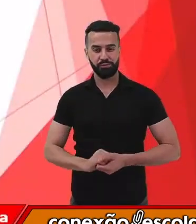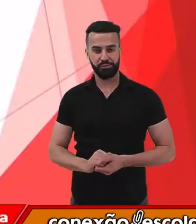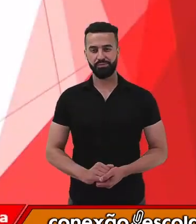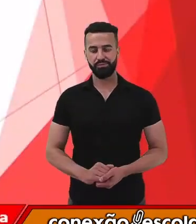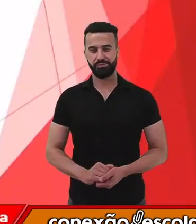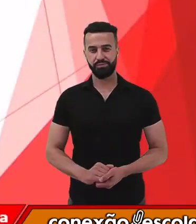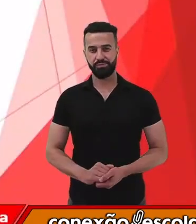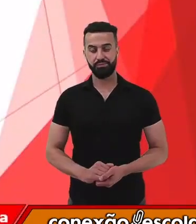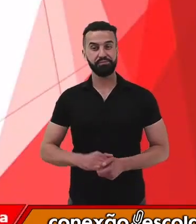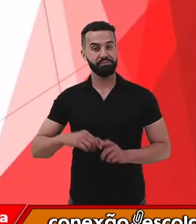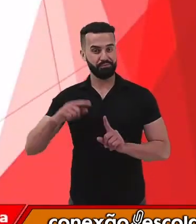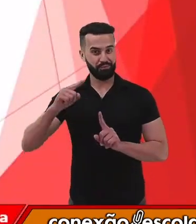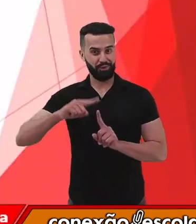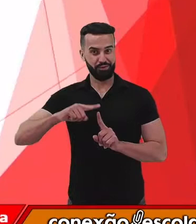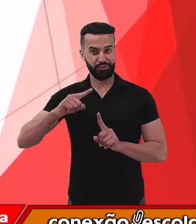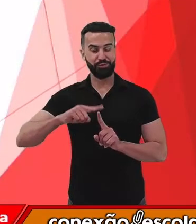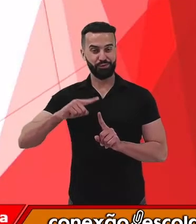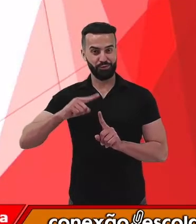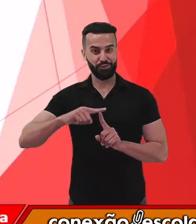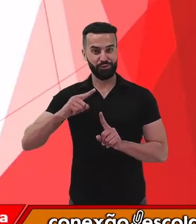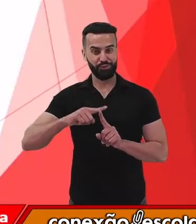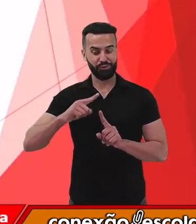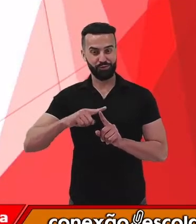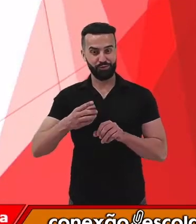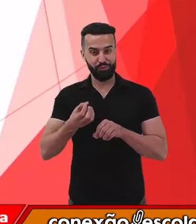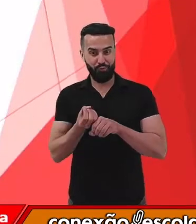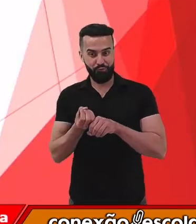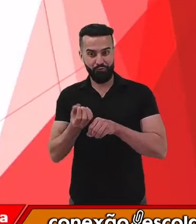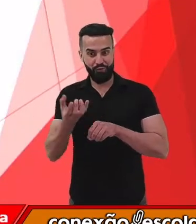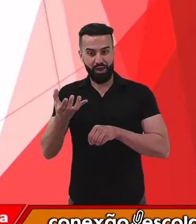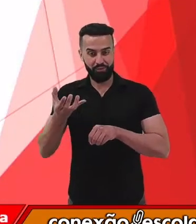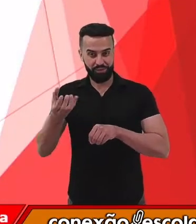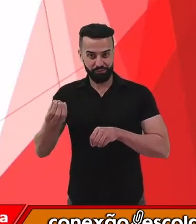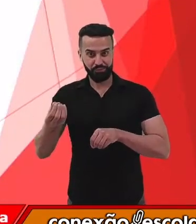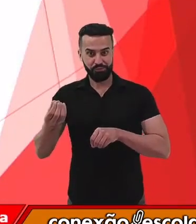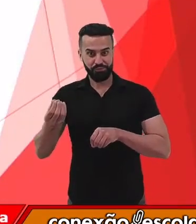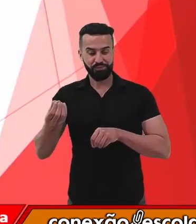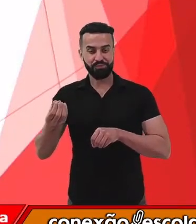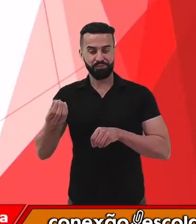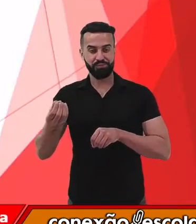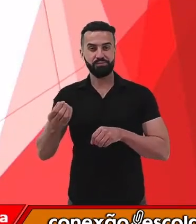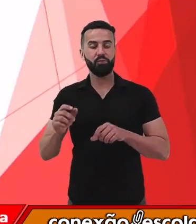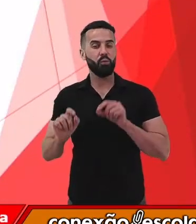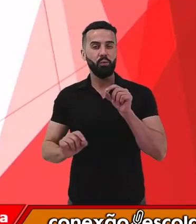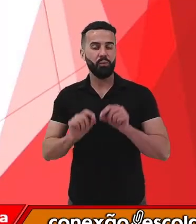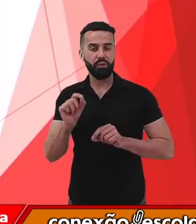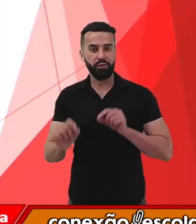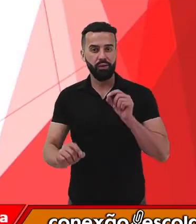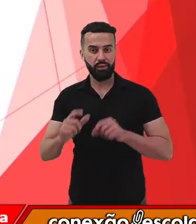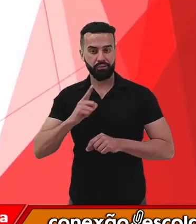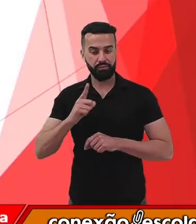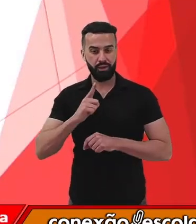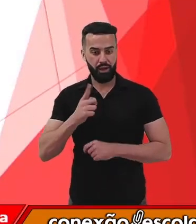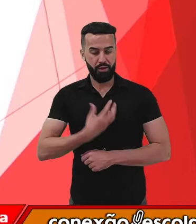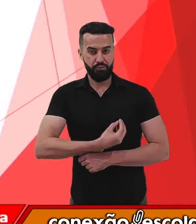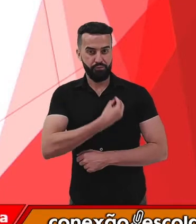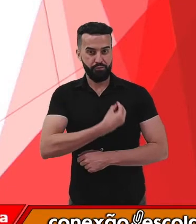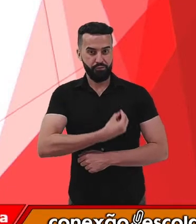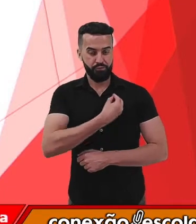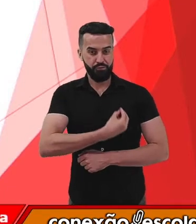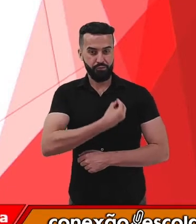é a fragmentação. Na fragmentação, pedaços de seres vivos,